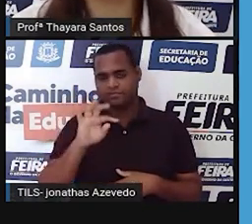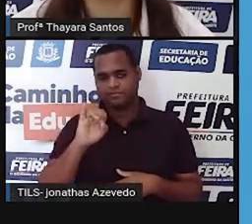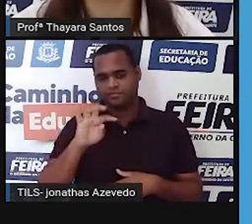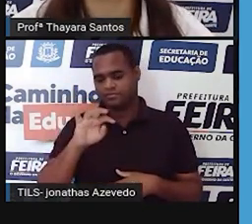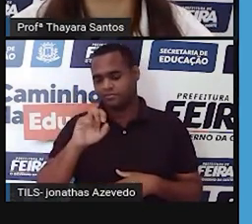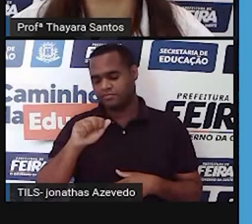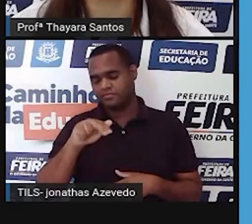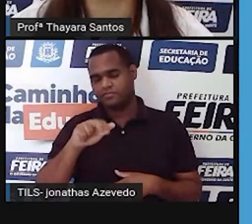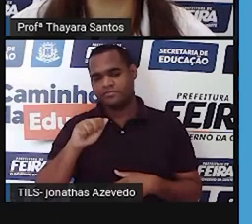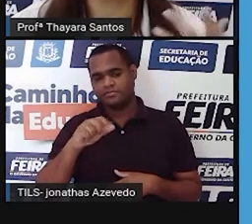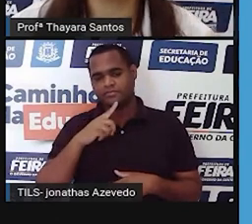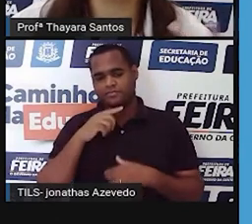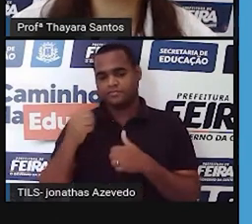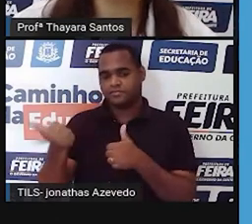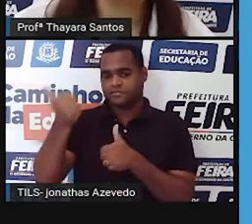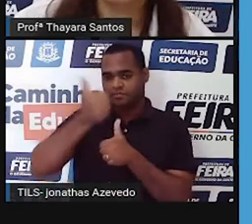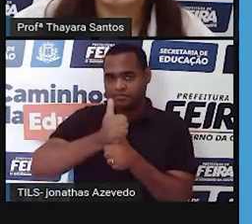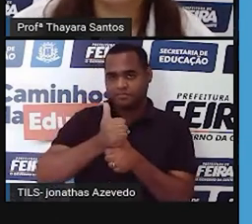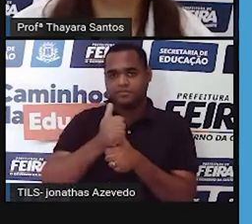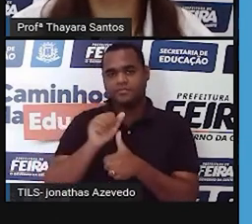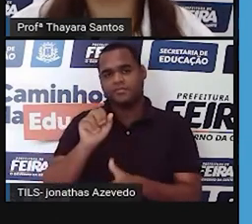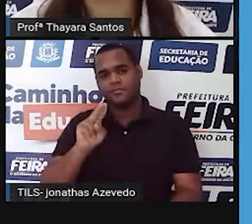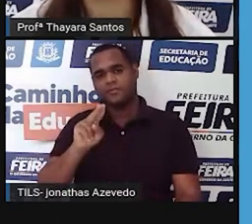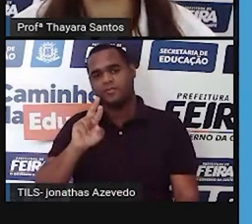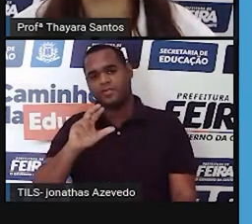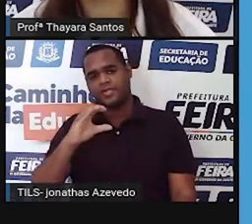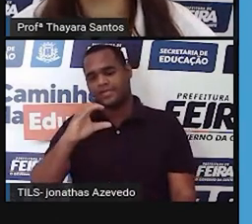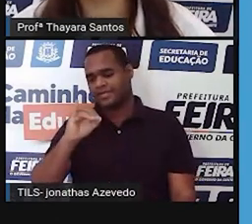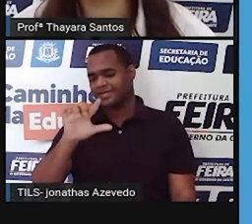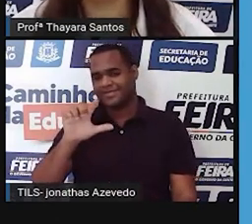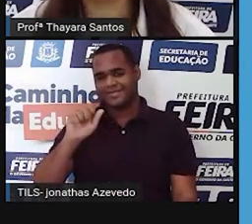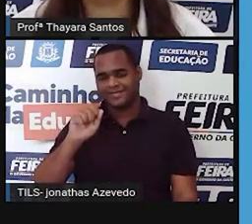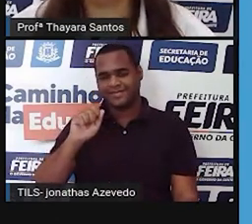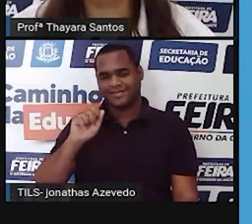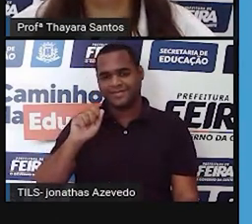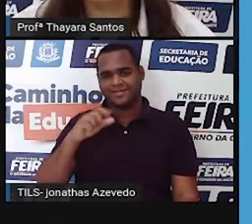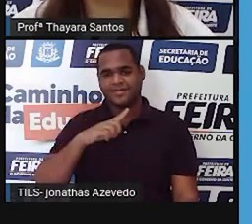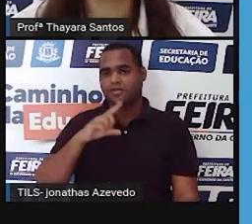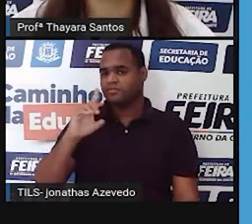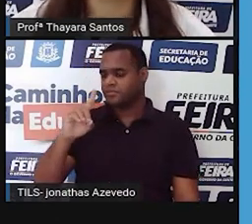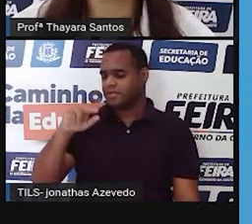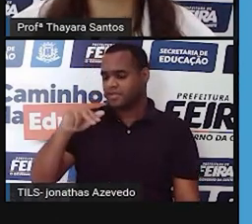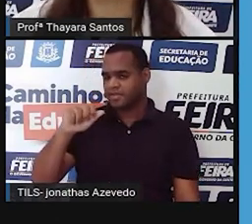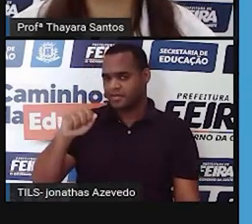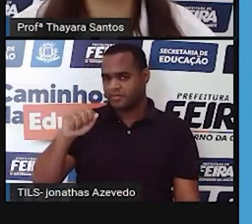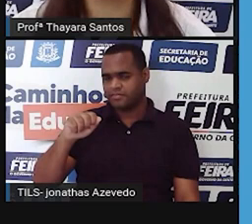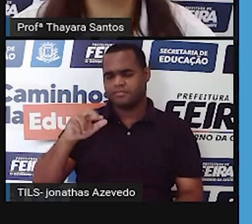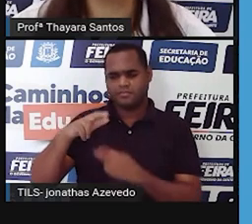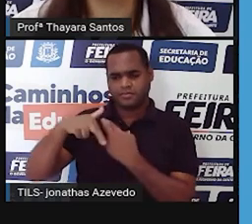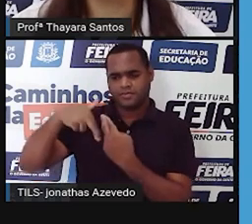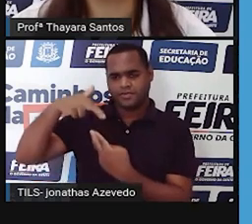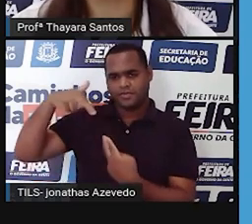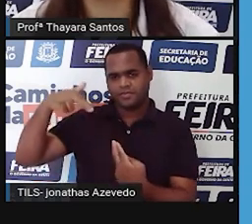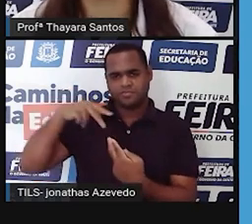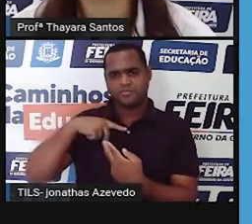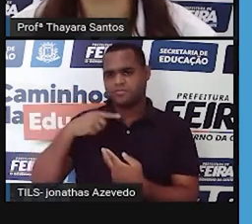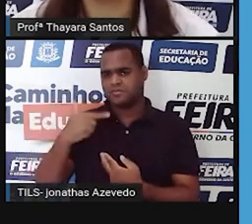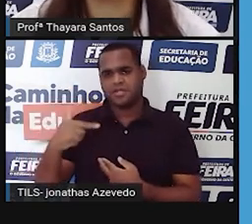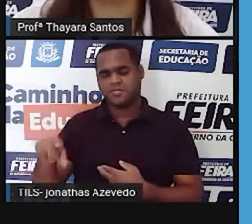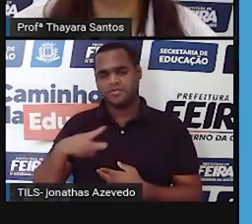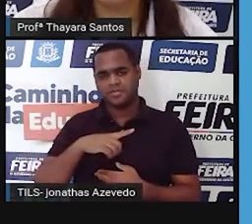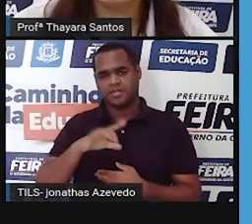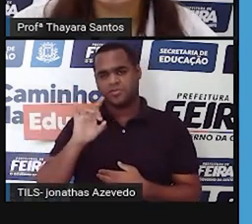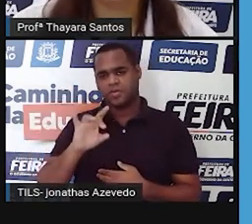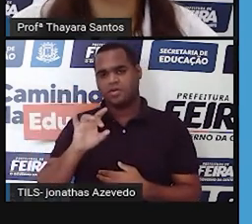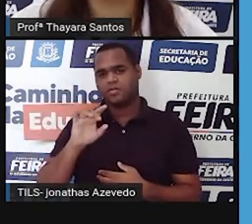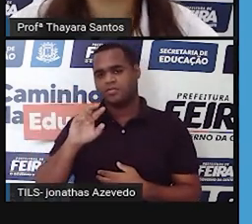e ela é substituída pela uracila. Lá no DNA não existe a uracila, só existe